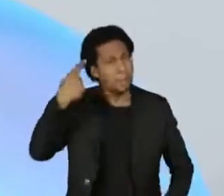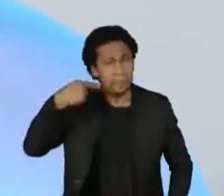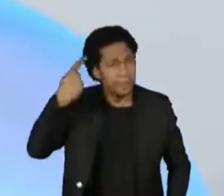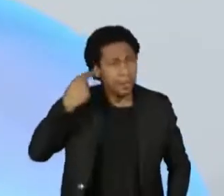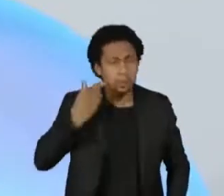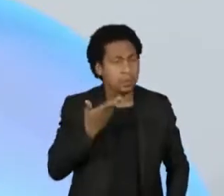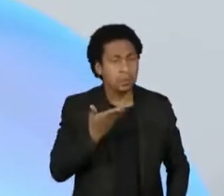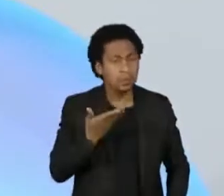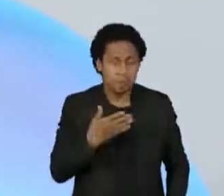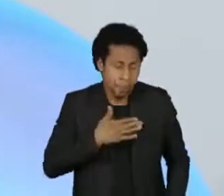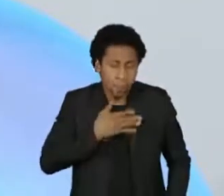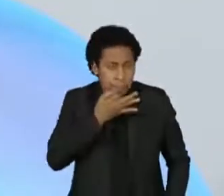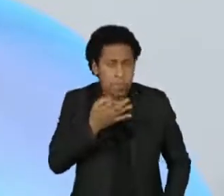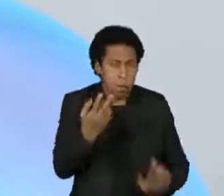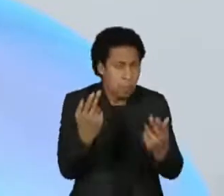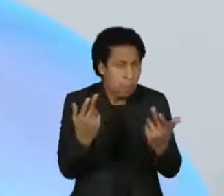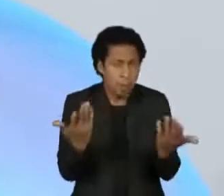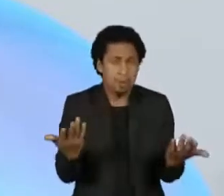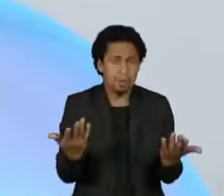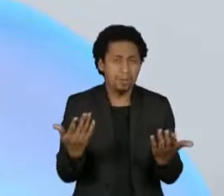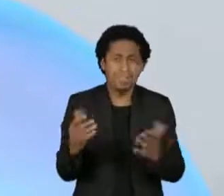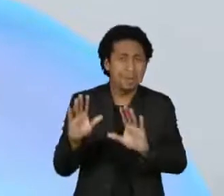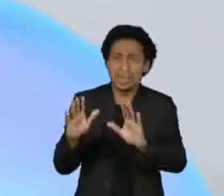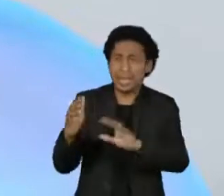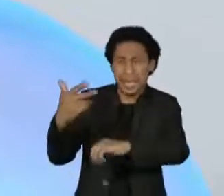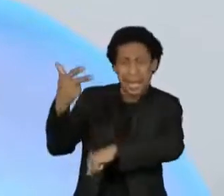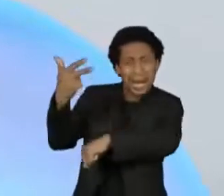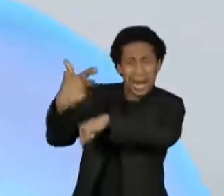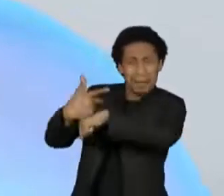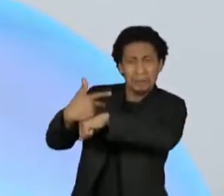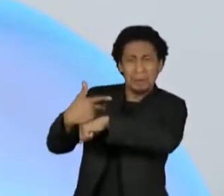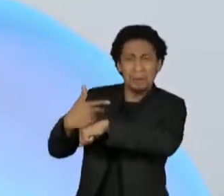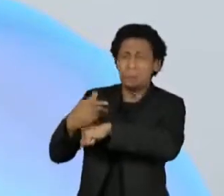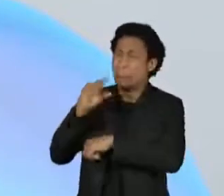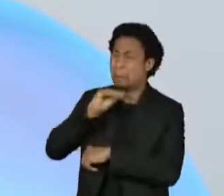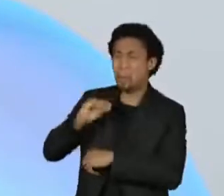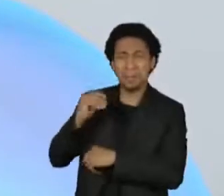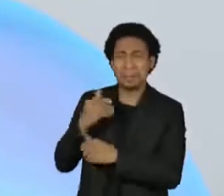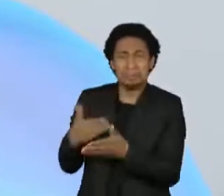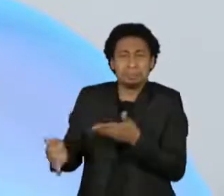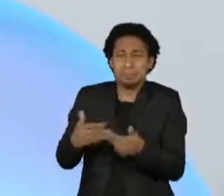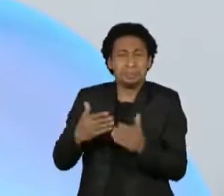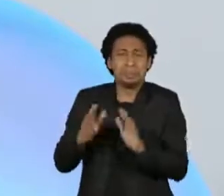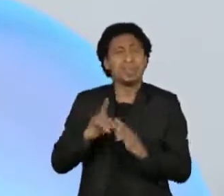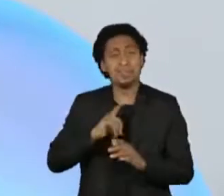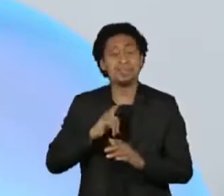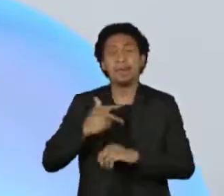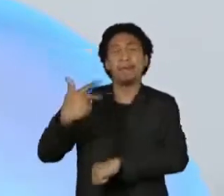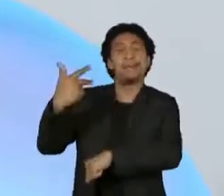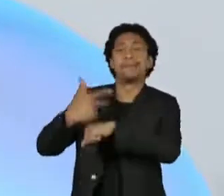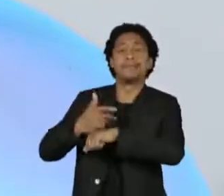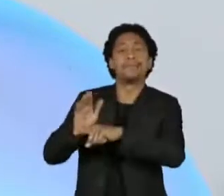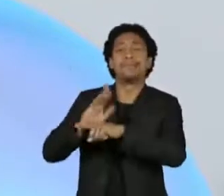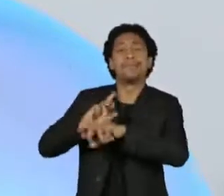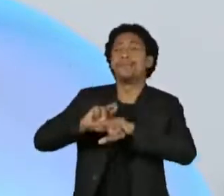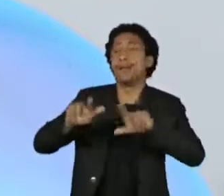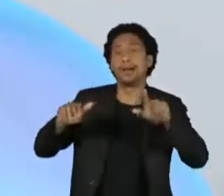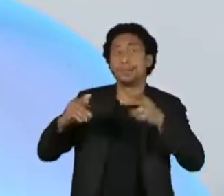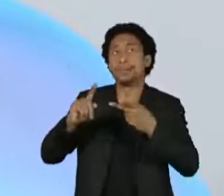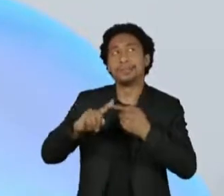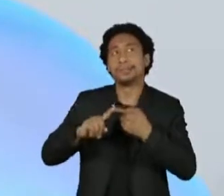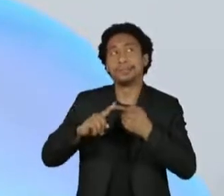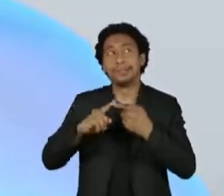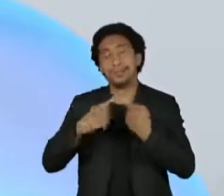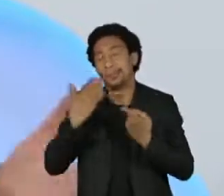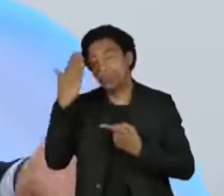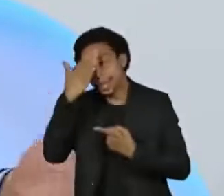zero a zero, nenhum problema essa gravação que ele fez, porque eu conheço gravações do Serra, minhas, do Afife, do Fernando Henrique, do